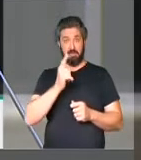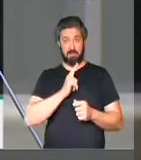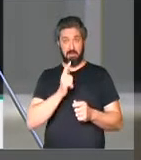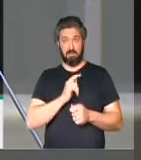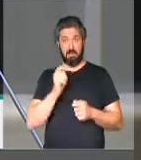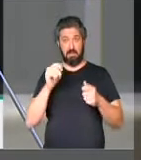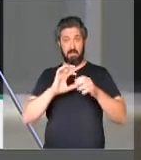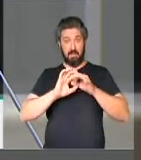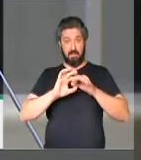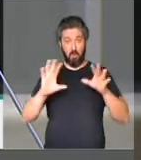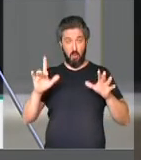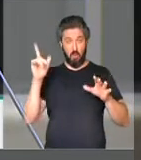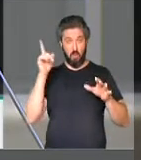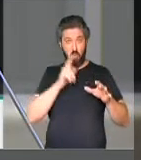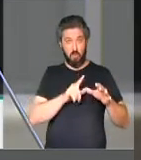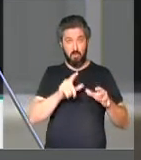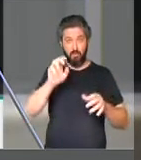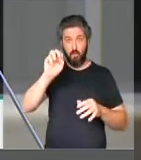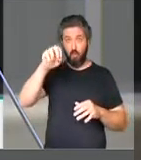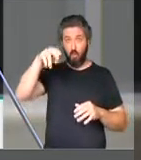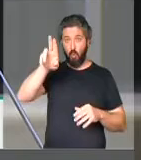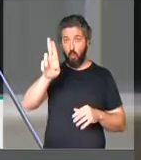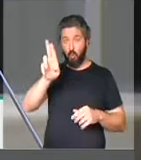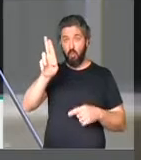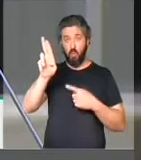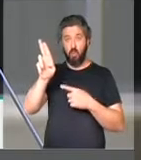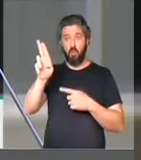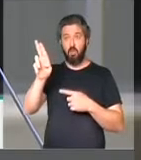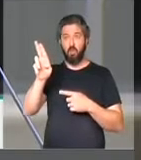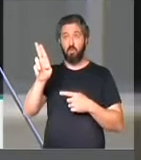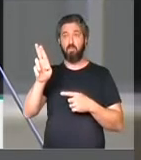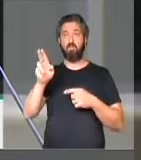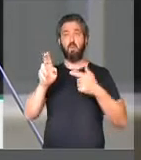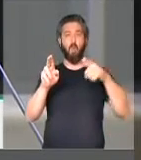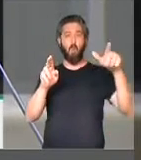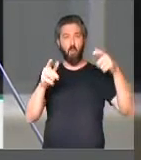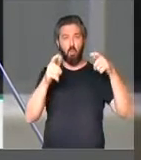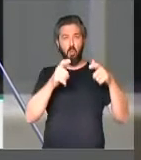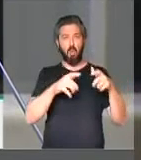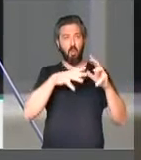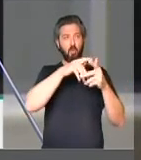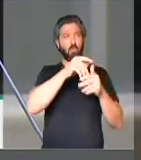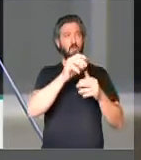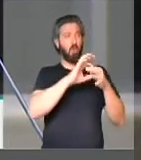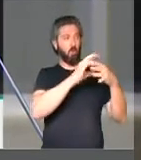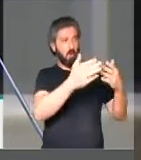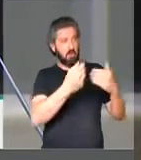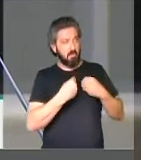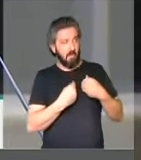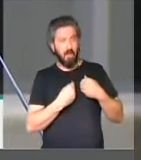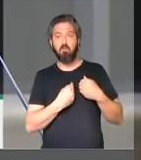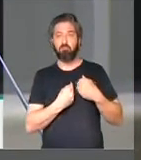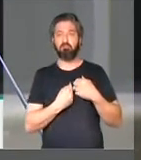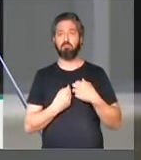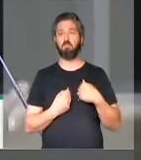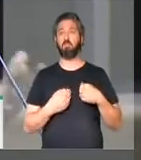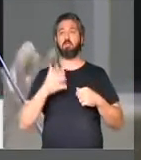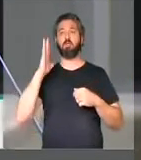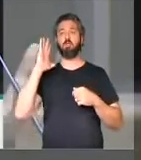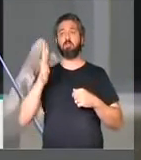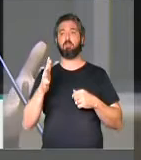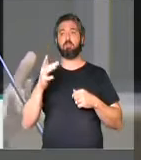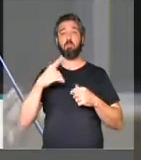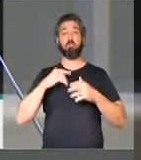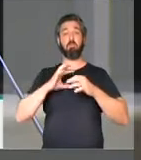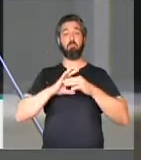ter uma autorização da ONU em outros lugares do mundo, ele teria